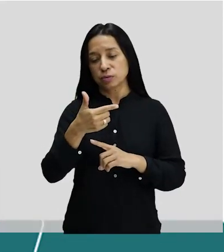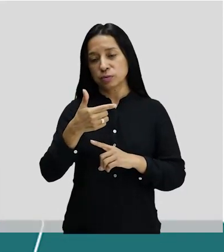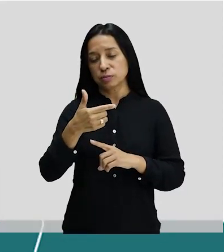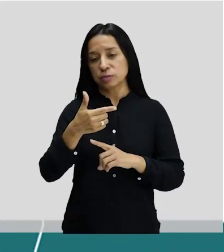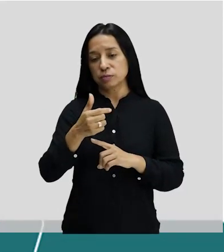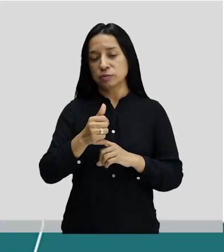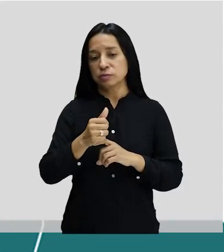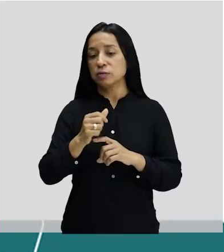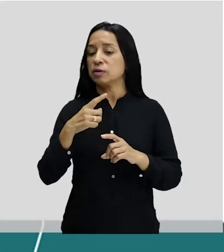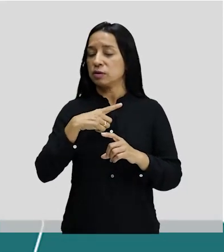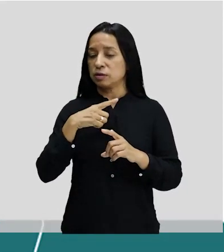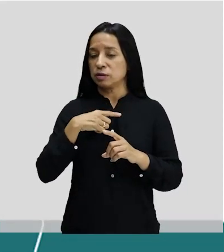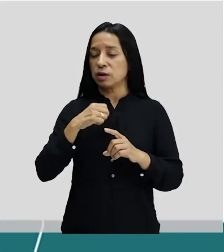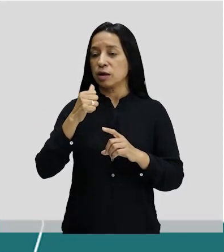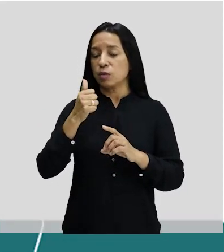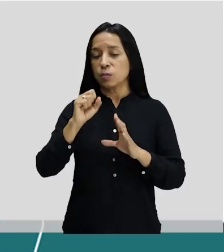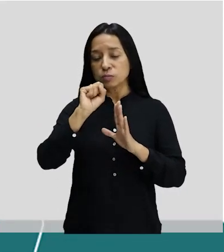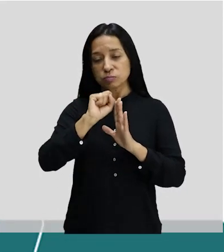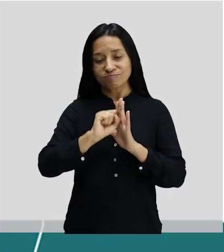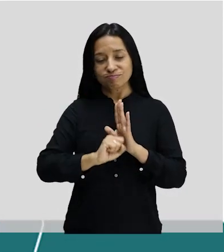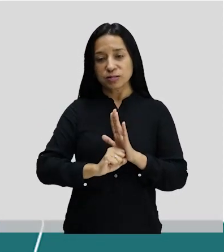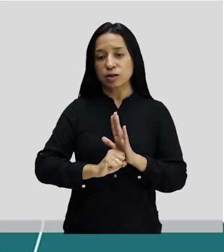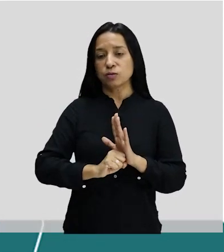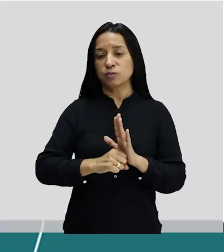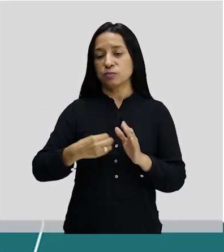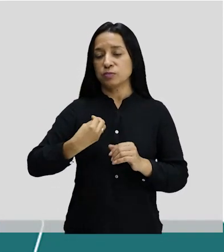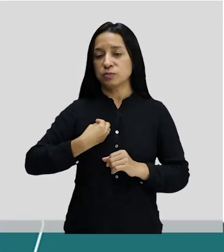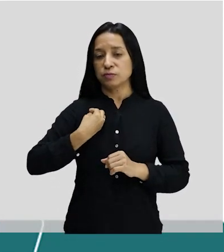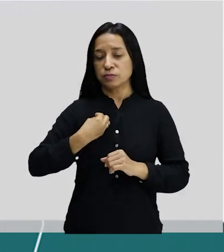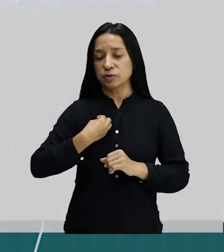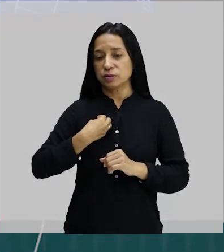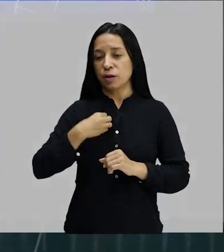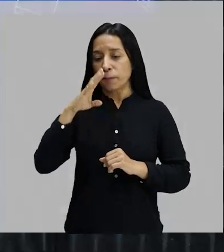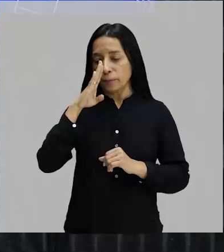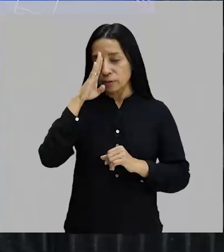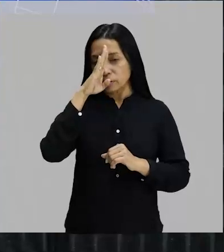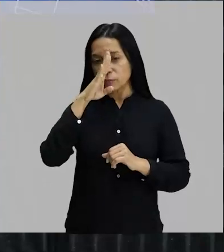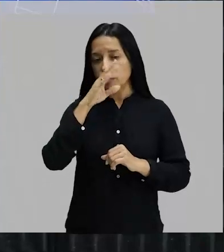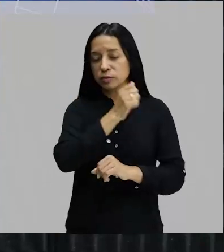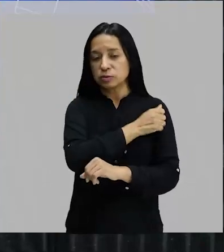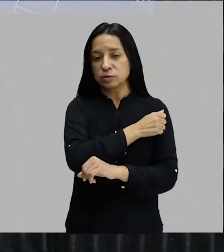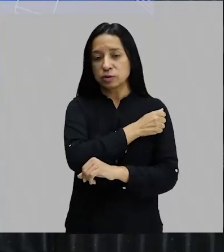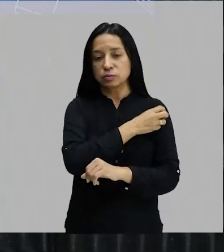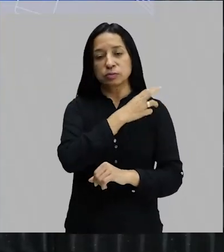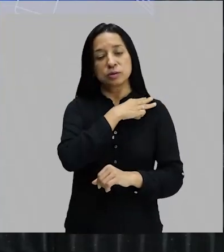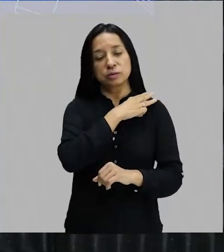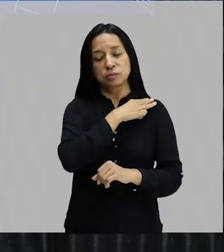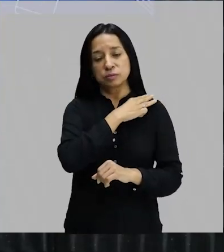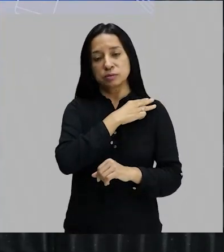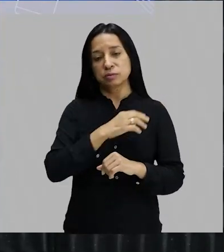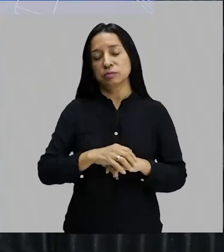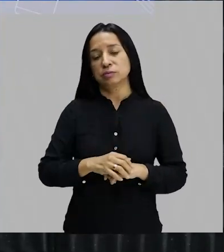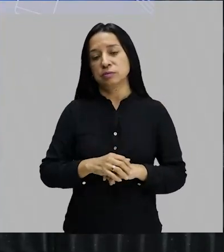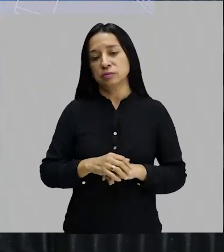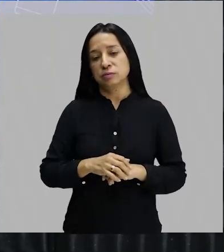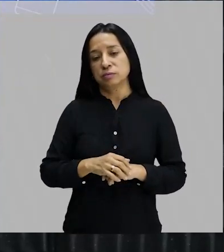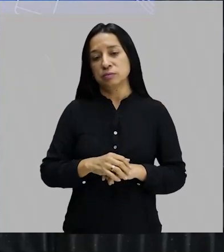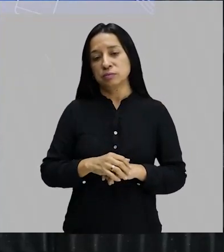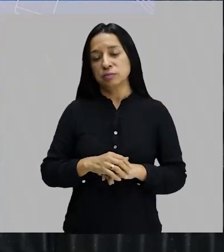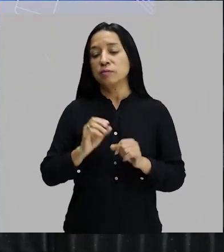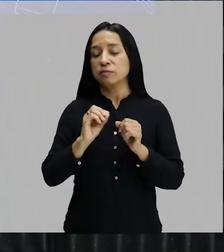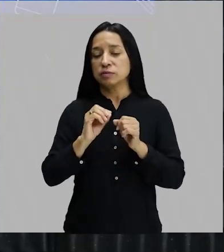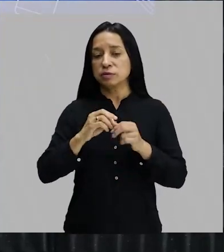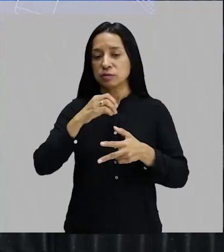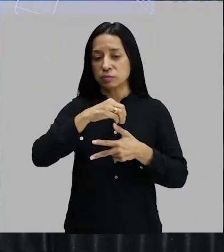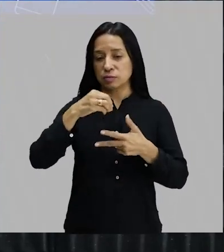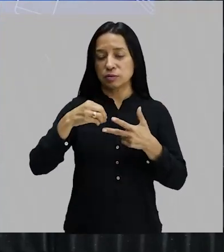século de existência. Então, meninos, principalmente vocês que estão no terceiro ano esse ano, que vão para o terceiro ano ano que vem, e quem vai